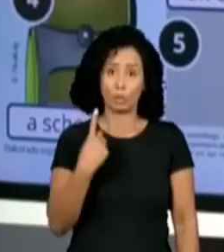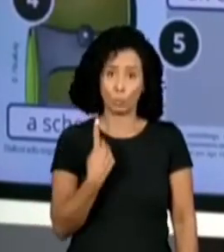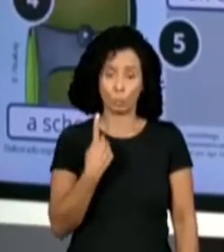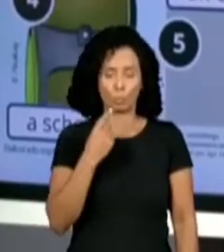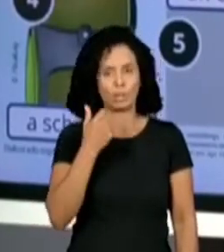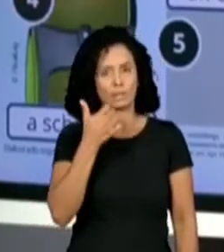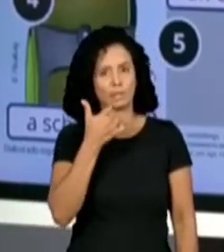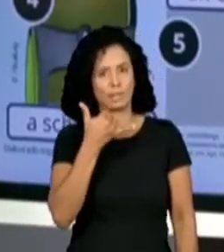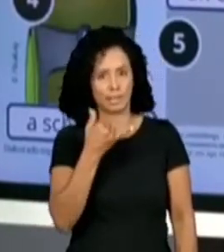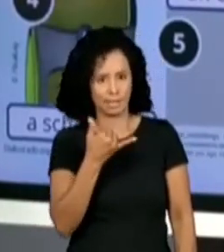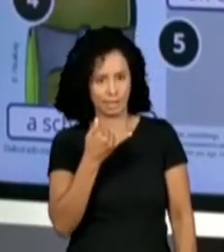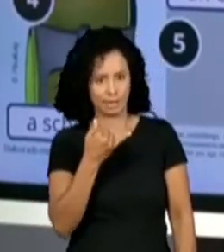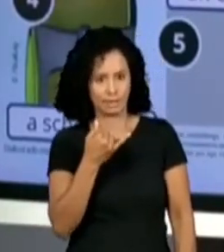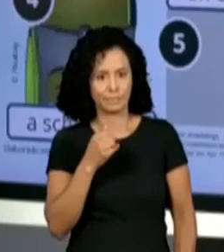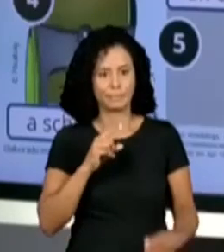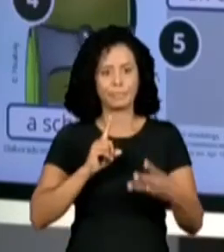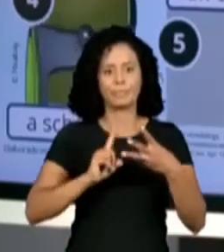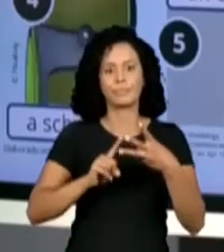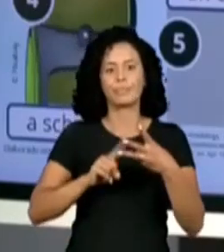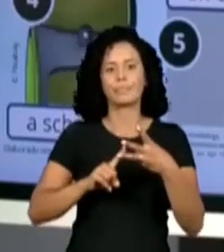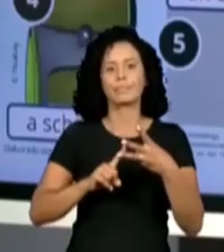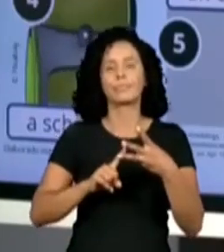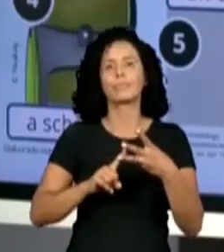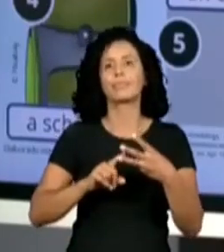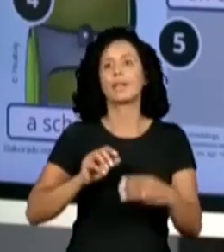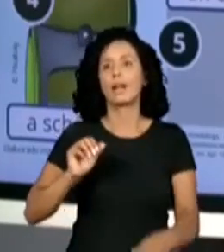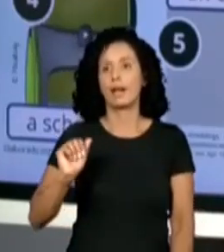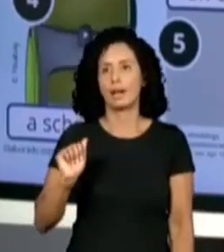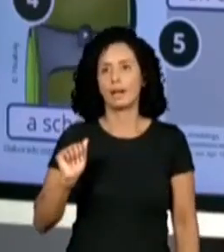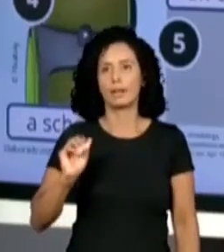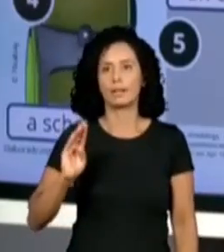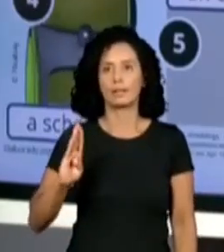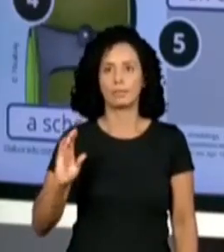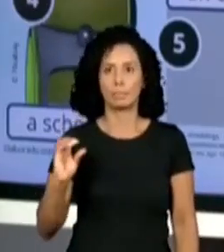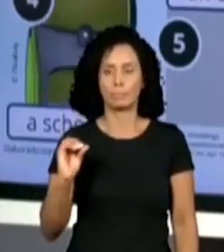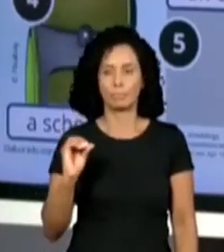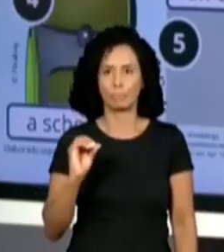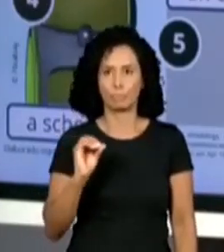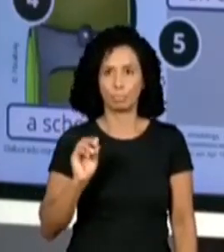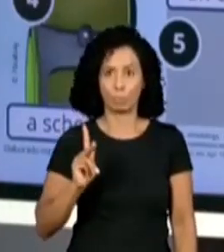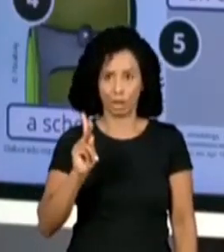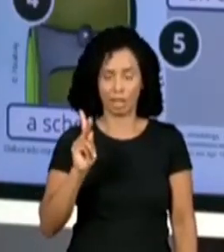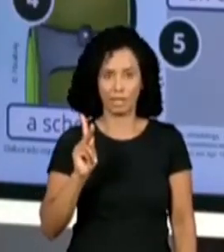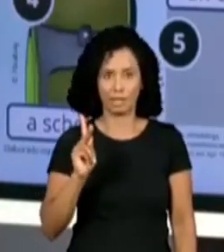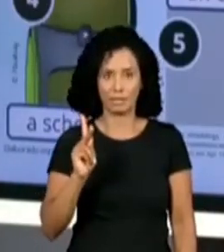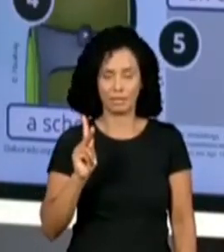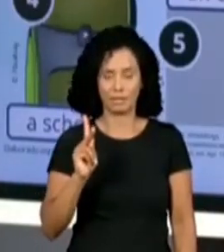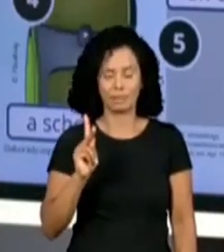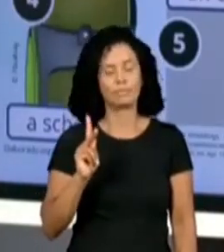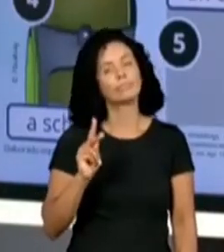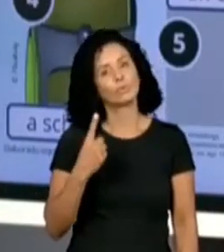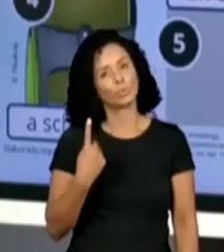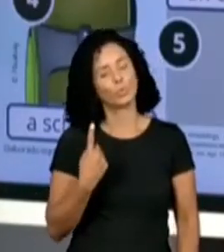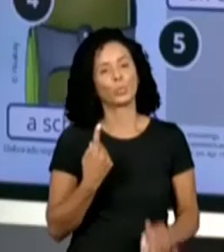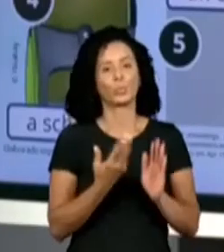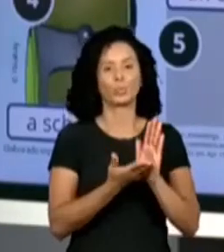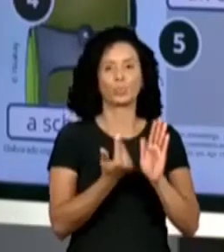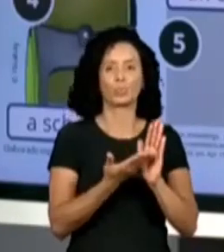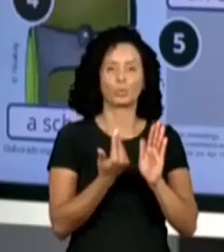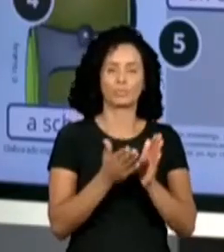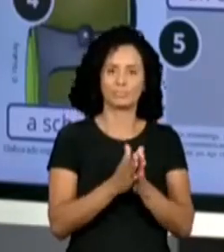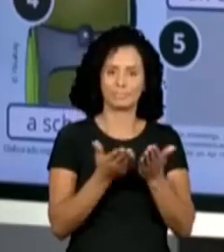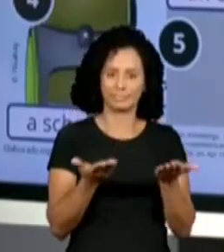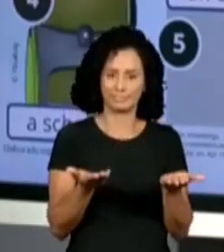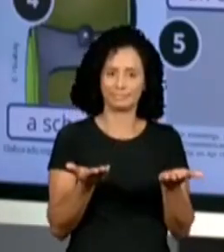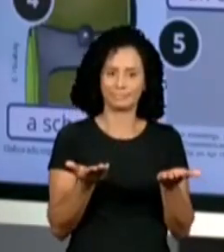a book, a book. Book, um livro. Number four, a school bag, a school